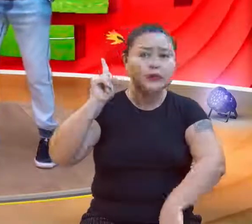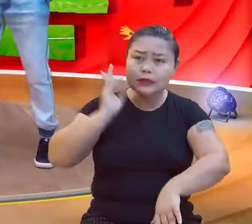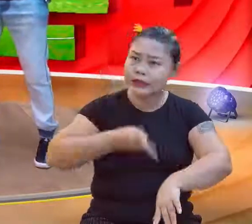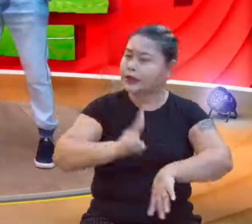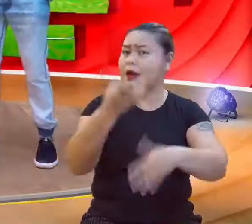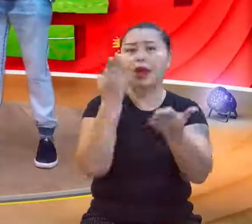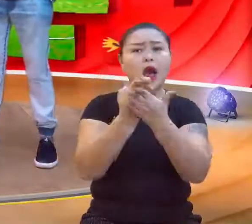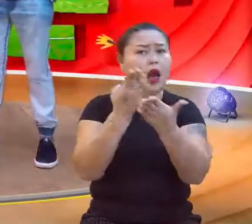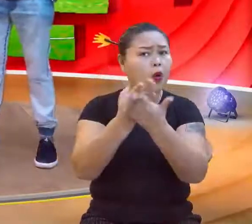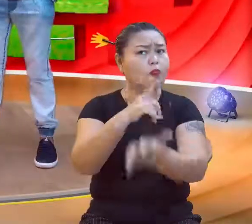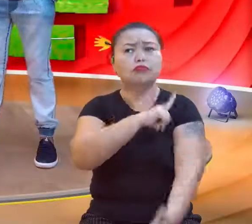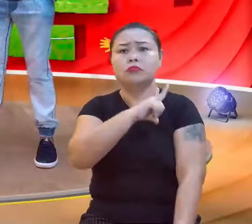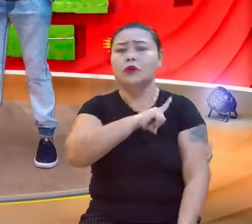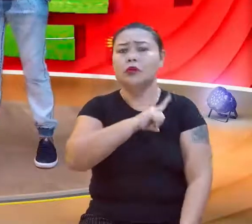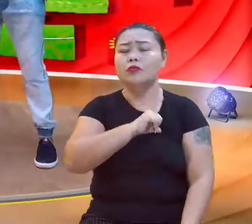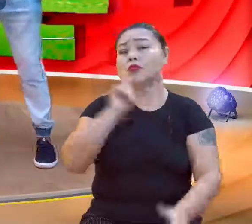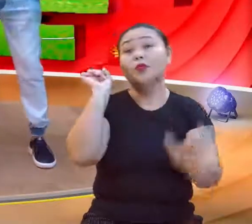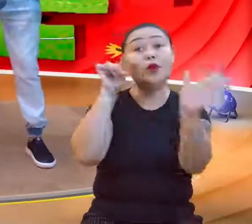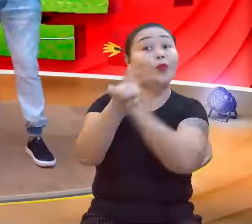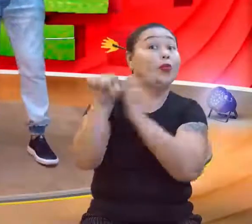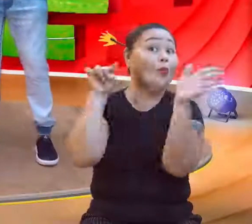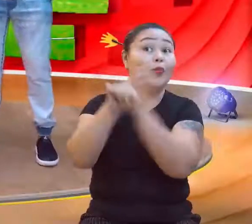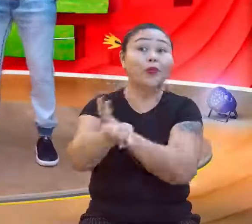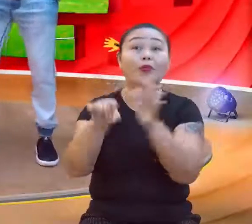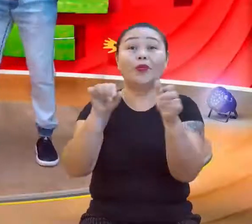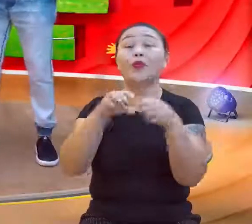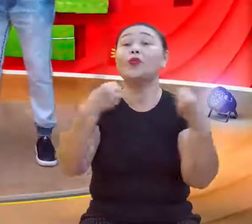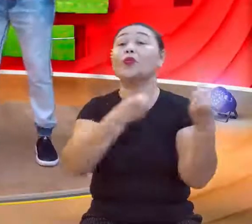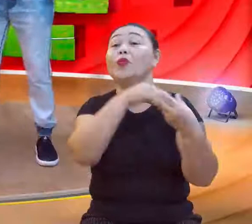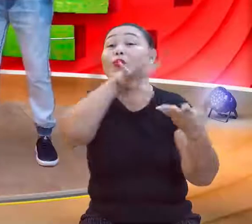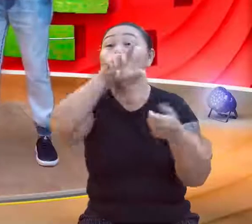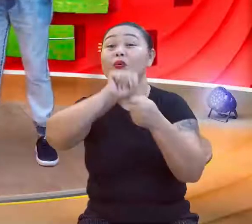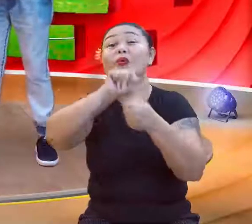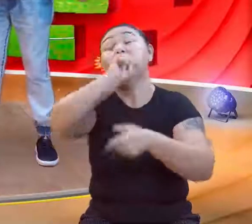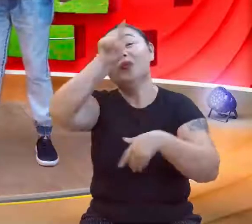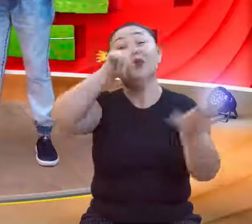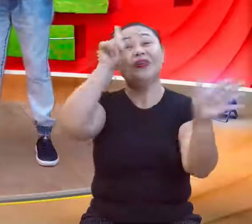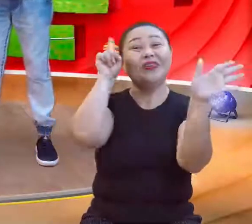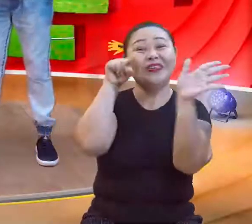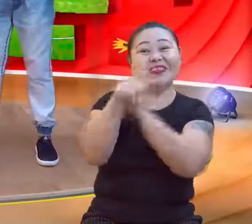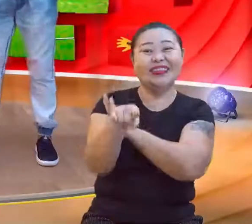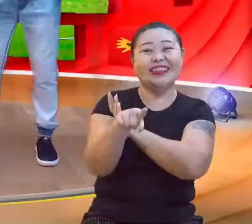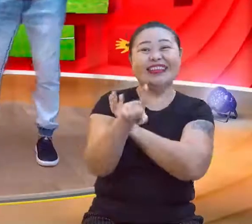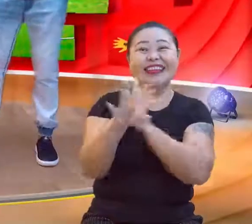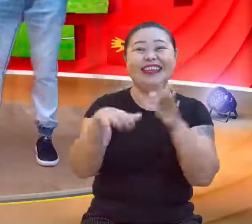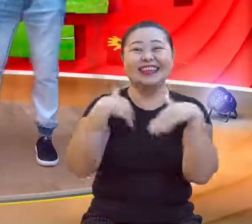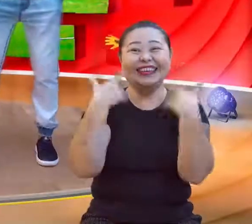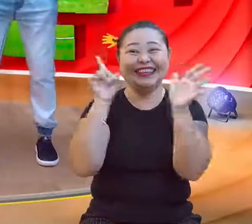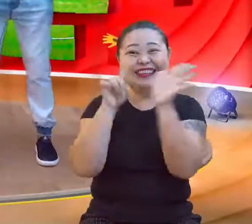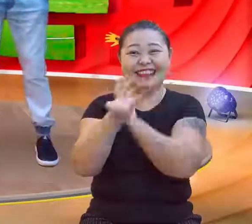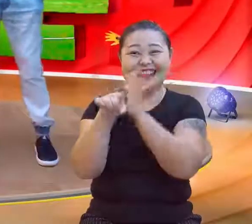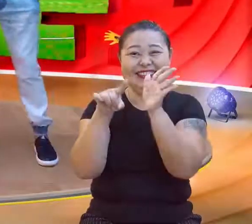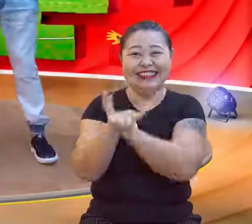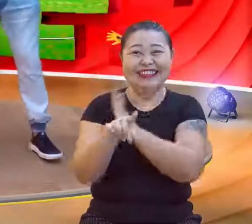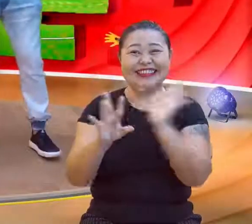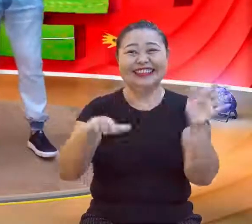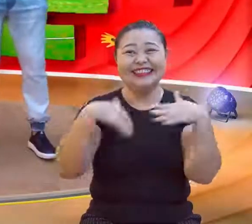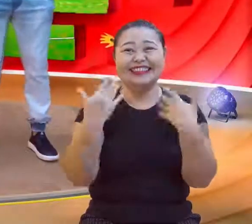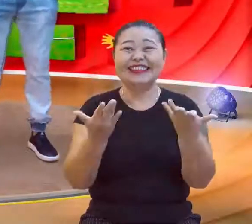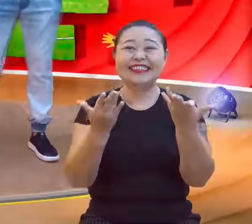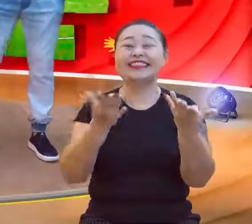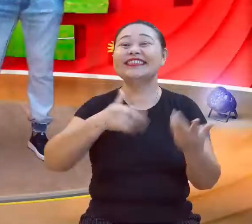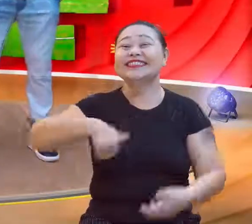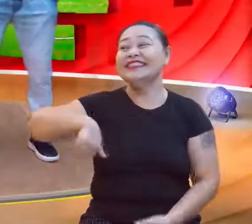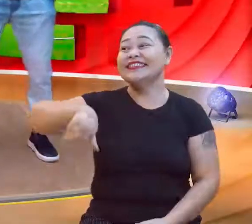Aí a gente já nem ensina, a gente só pergunta, né? Como que move o mundo? São as perguntas. São as perguntas. Vamos ficar só perguntando e perguntando. Mas então,